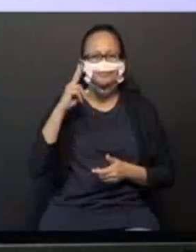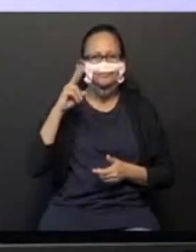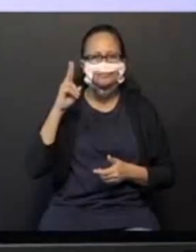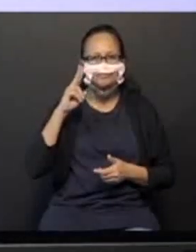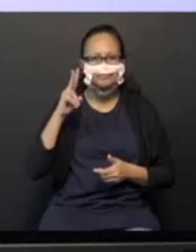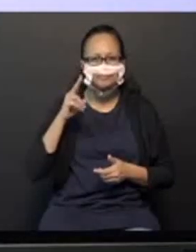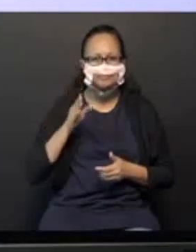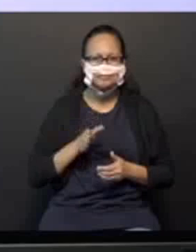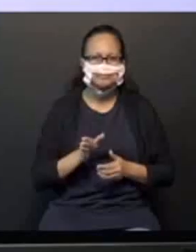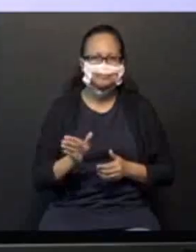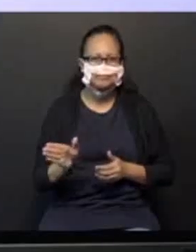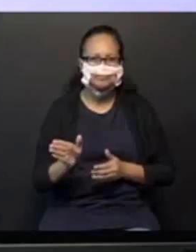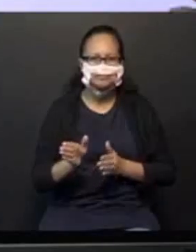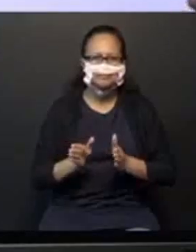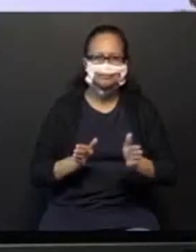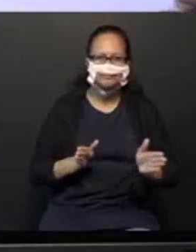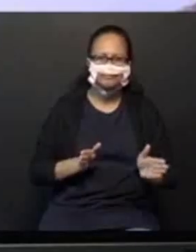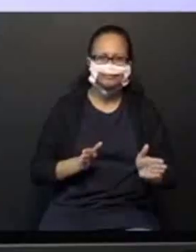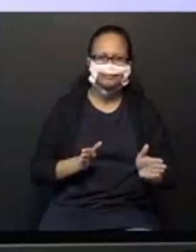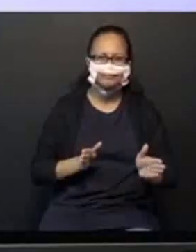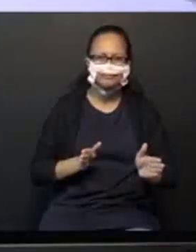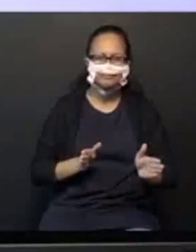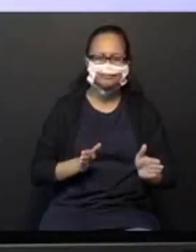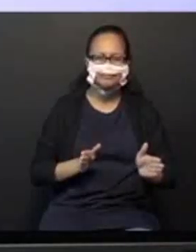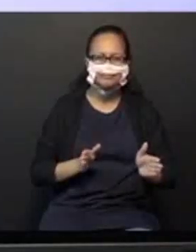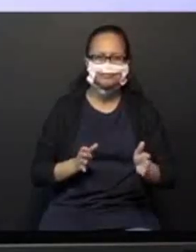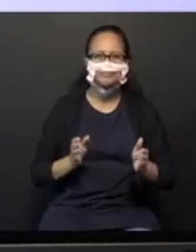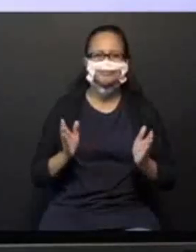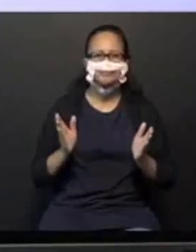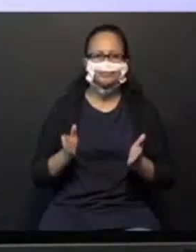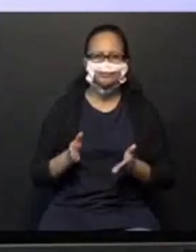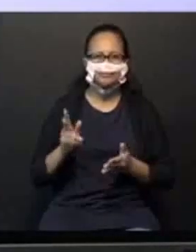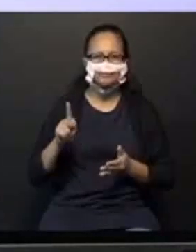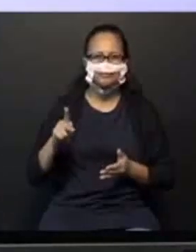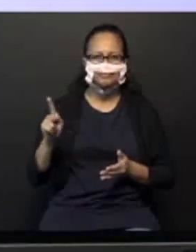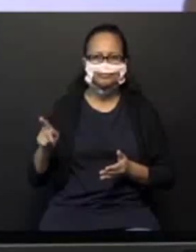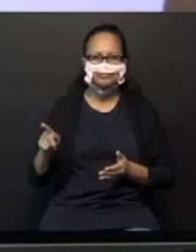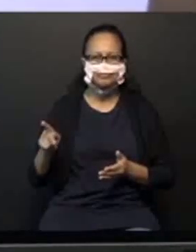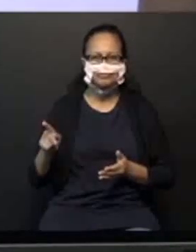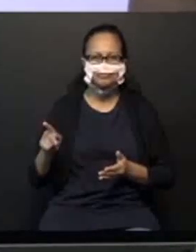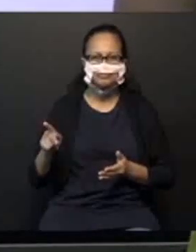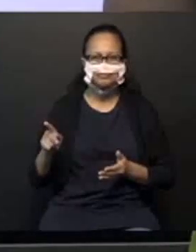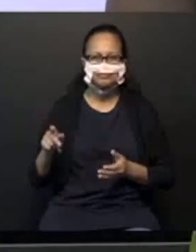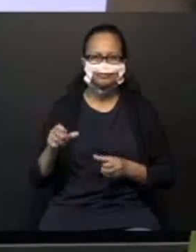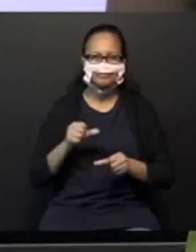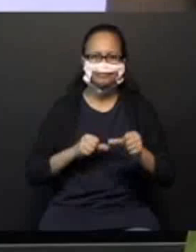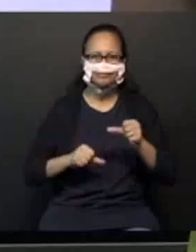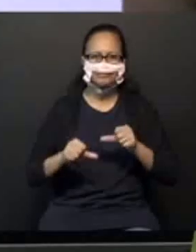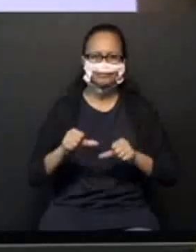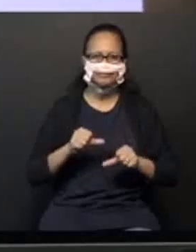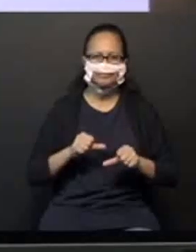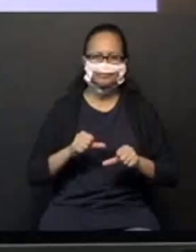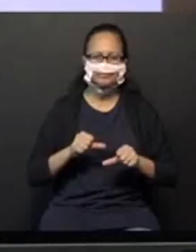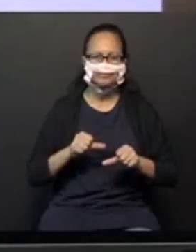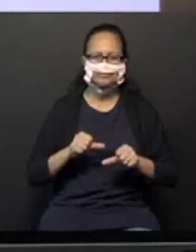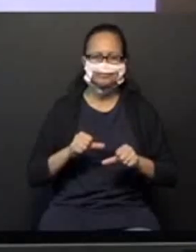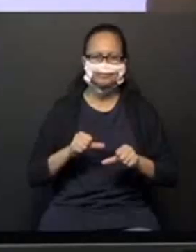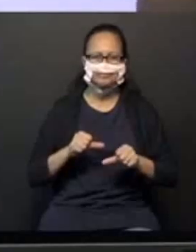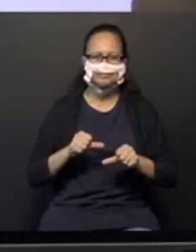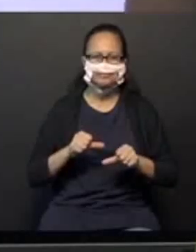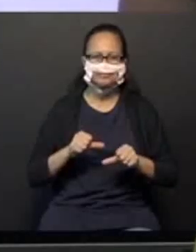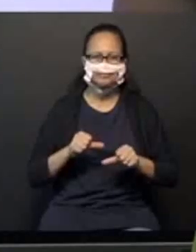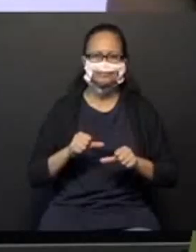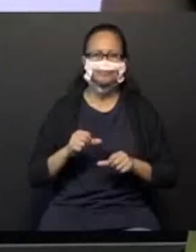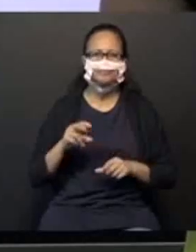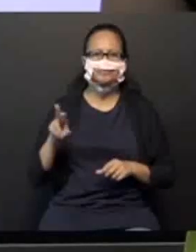que é direita e esquerda? Neste agora, a tia vai virar para vocês. Olha, estou na mesma direção que todos,